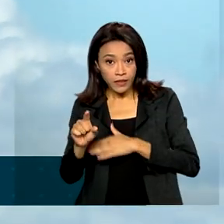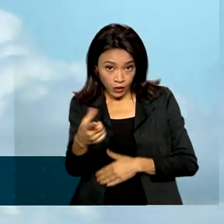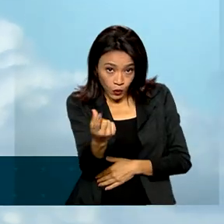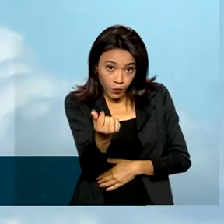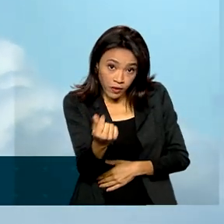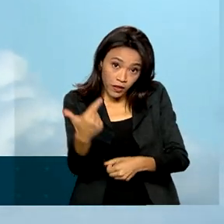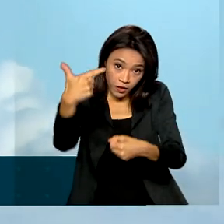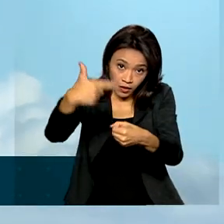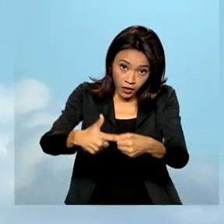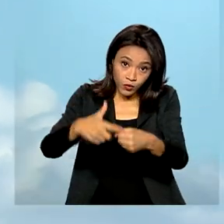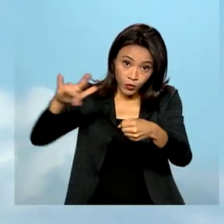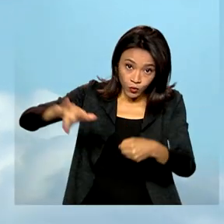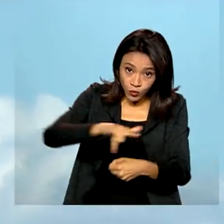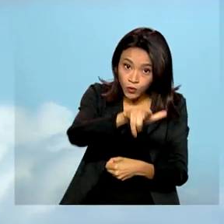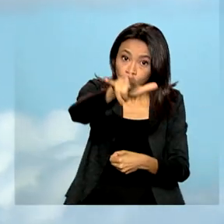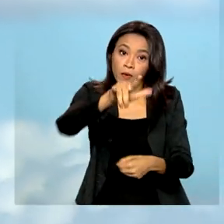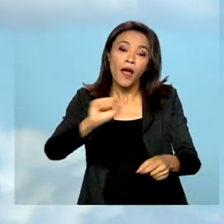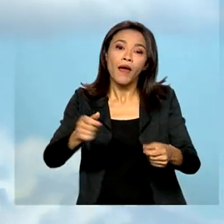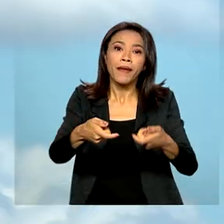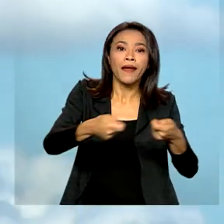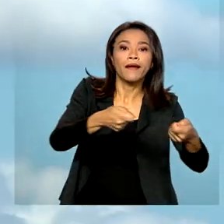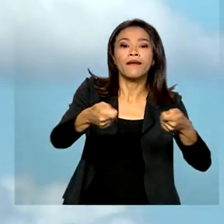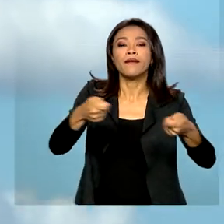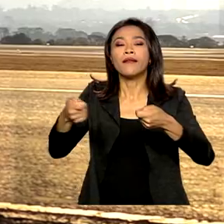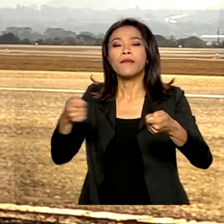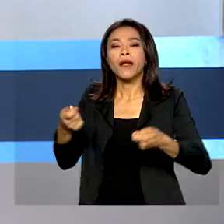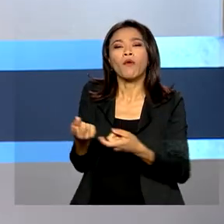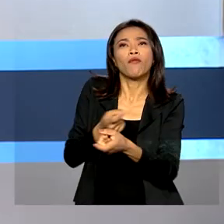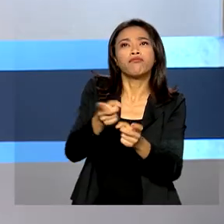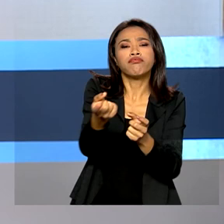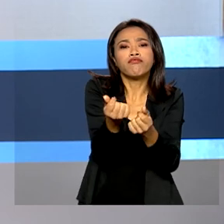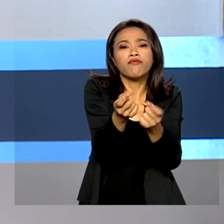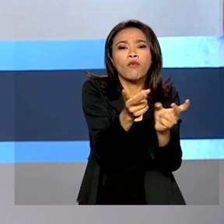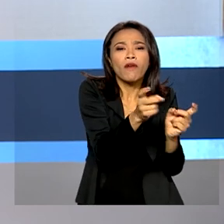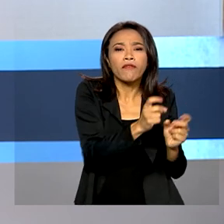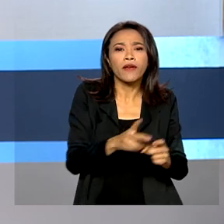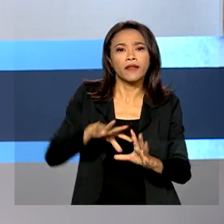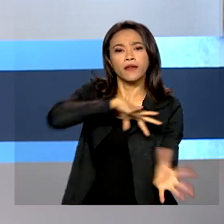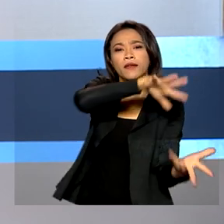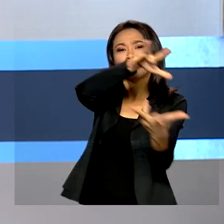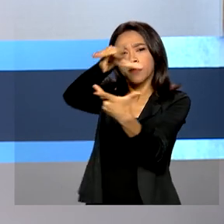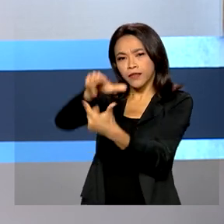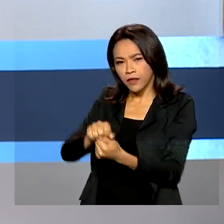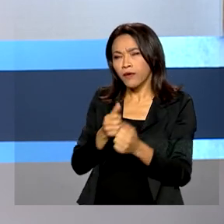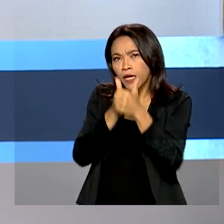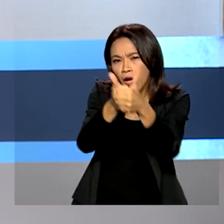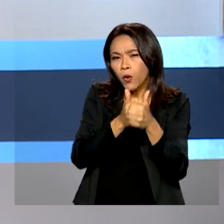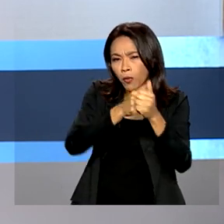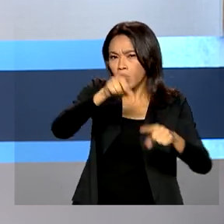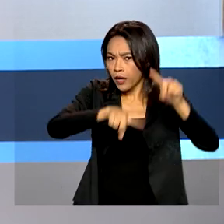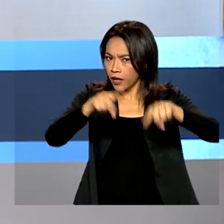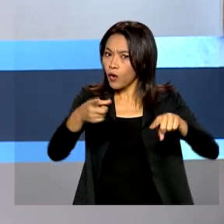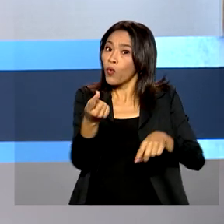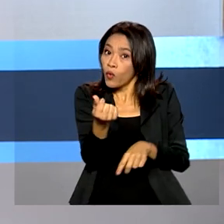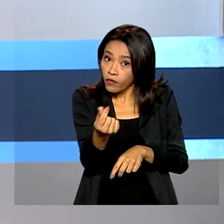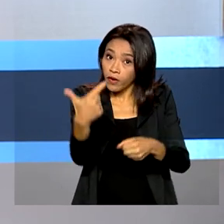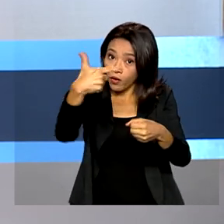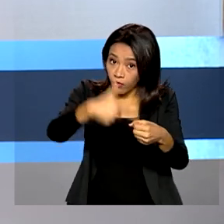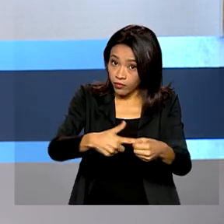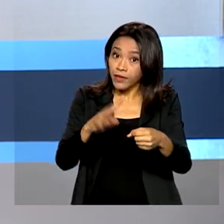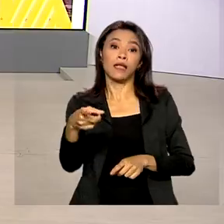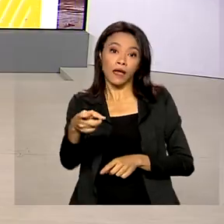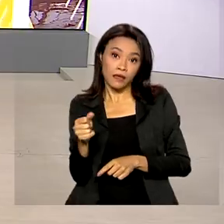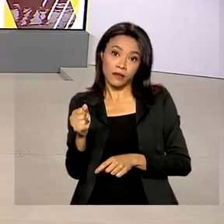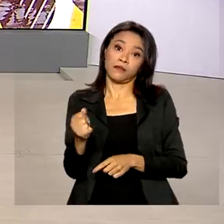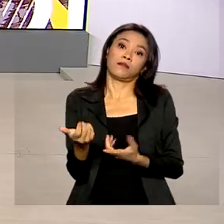querosene de aviação busca equilíbrio com o mercado internacional e acompanha as variações do valor do produto e da taxa de